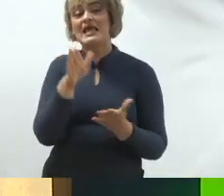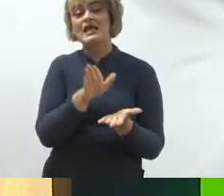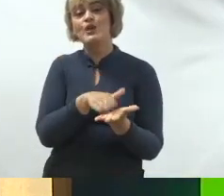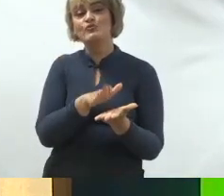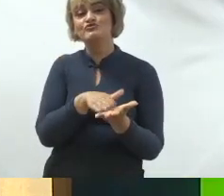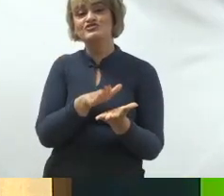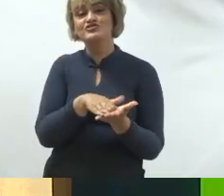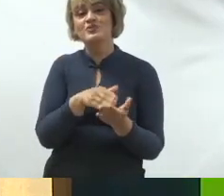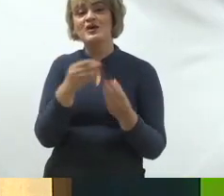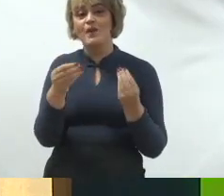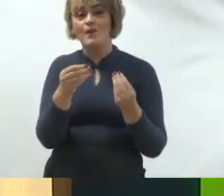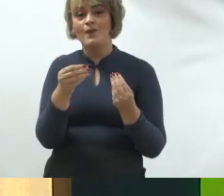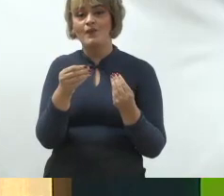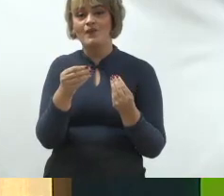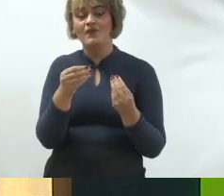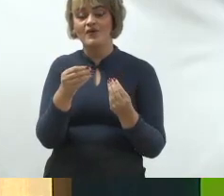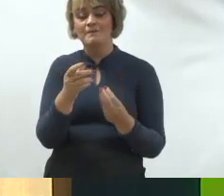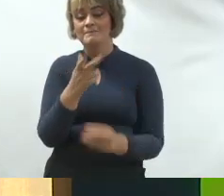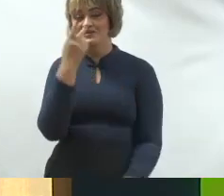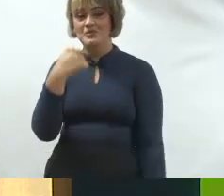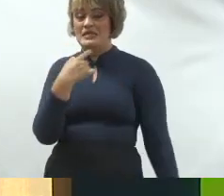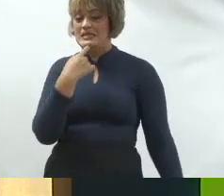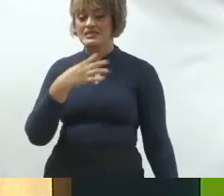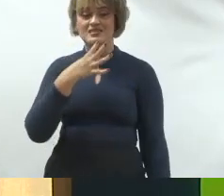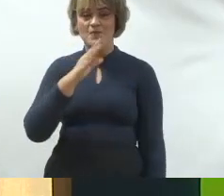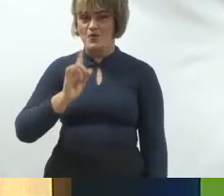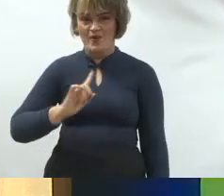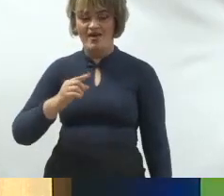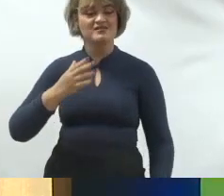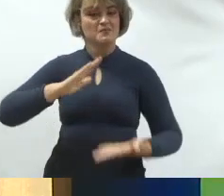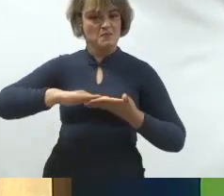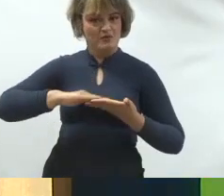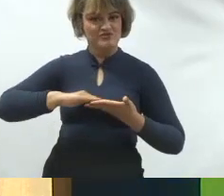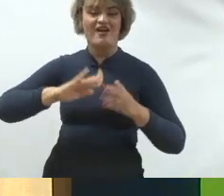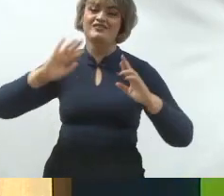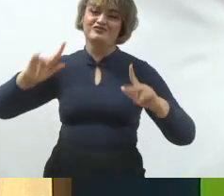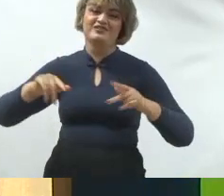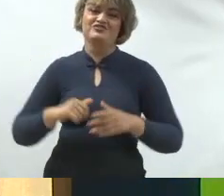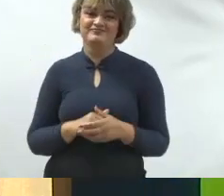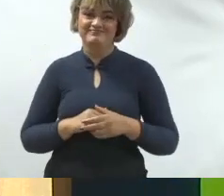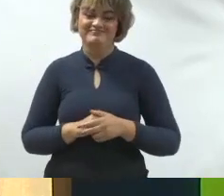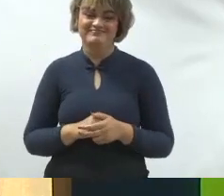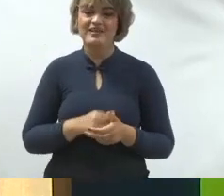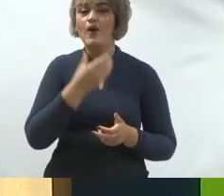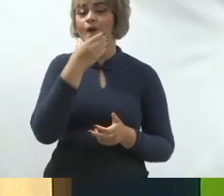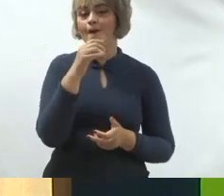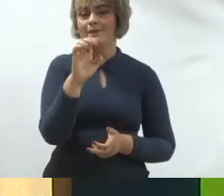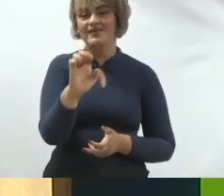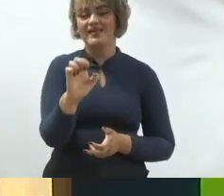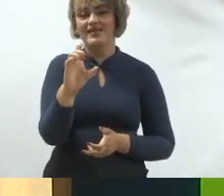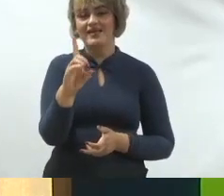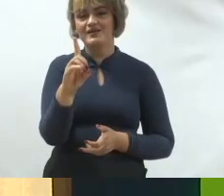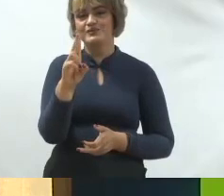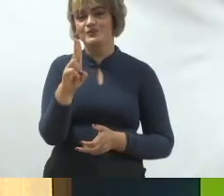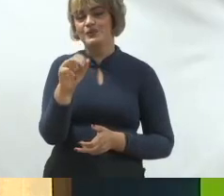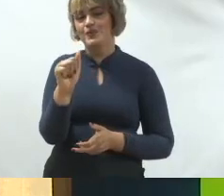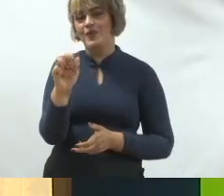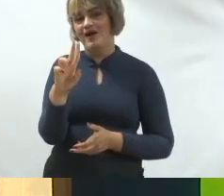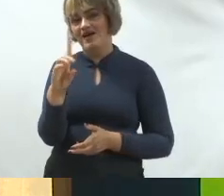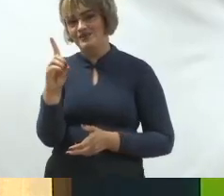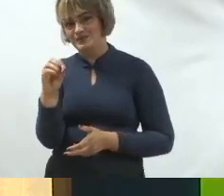distante do político, mais efetivo esse elogio tem e retorna para ele. Logicamente, o Eduardo Paz, ele não é bobo nem nada.